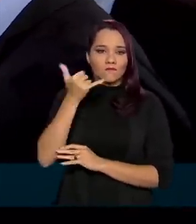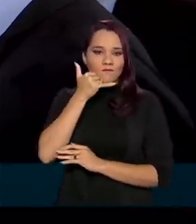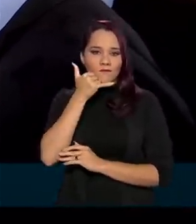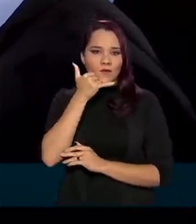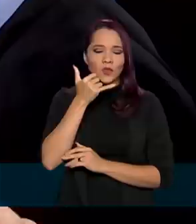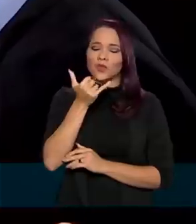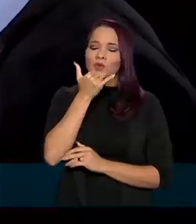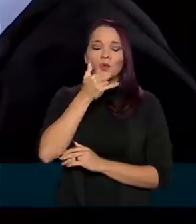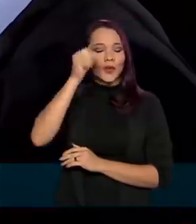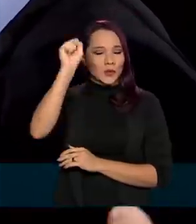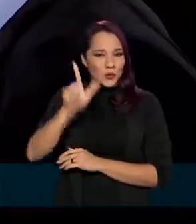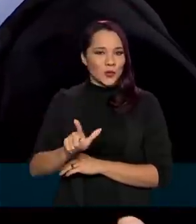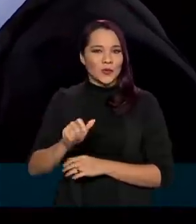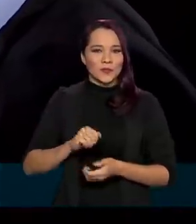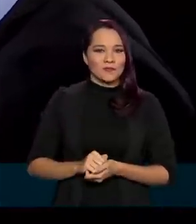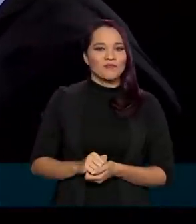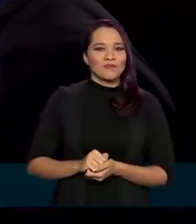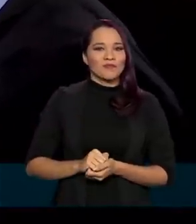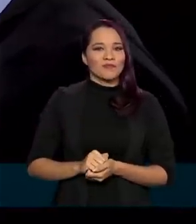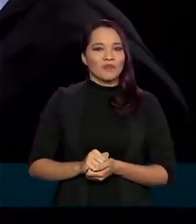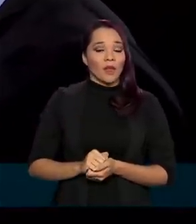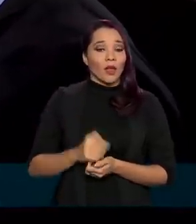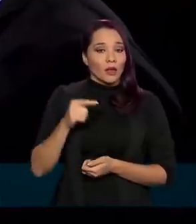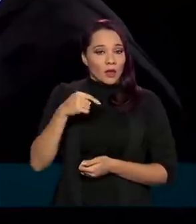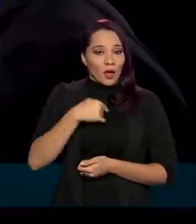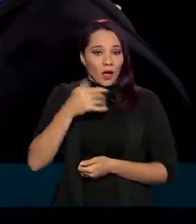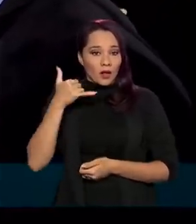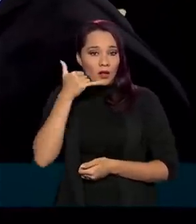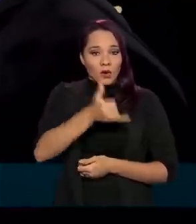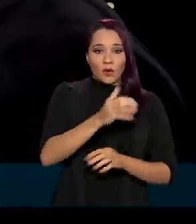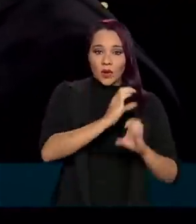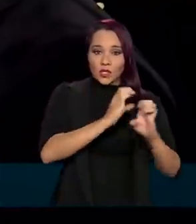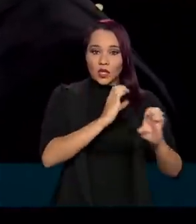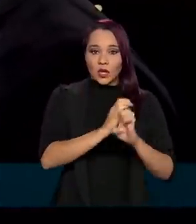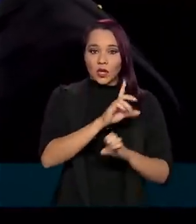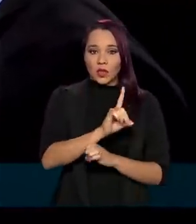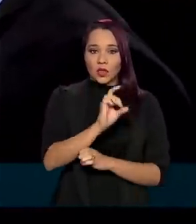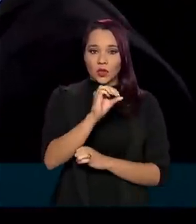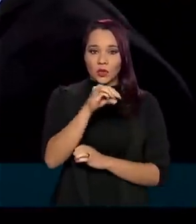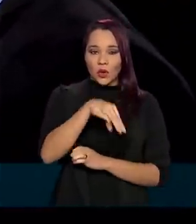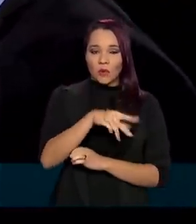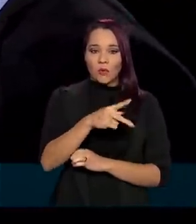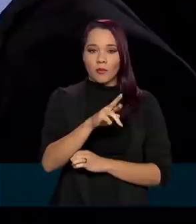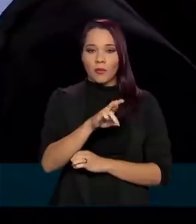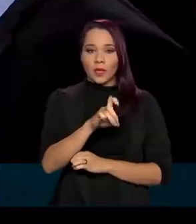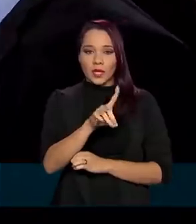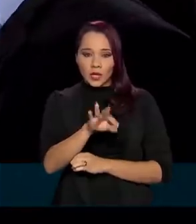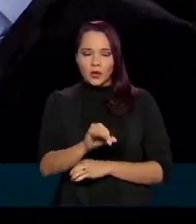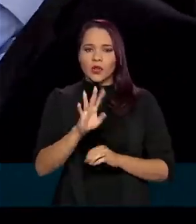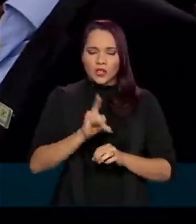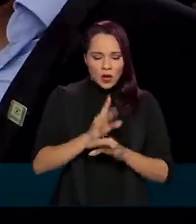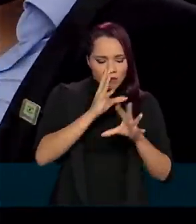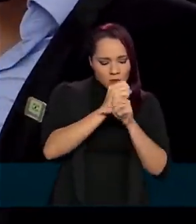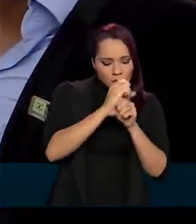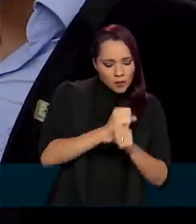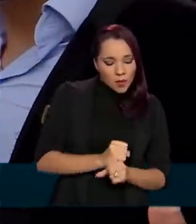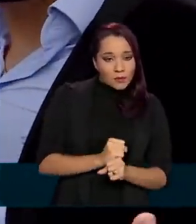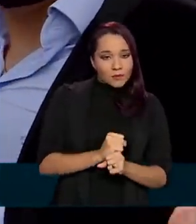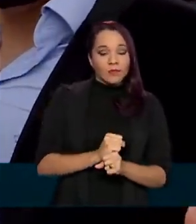Sudeste, não, desculpa aqui. Entrou em contato com a engenharia de Dom Pedrito, já está sendo feito o levantamento.